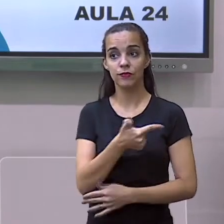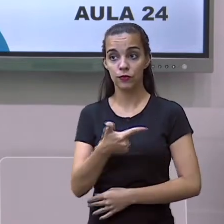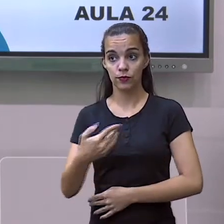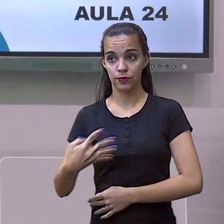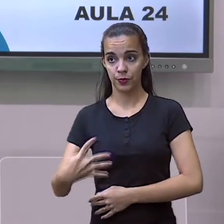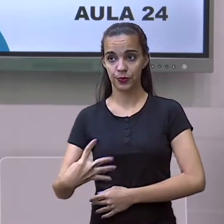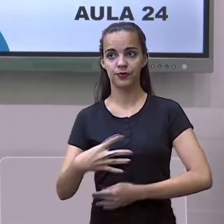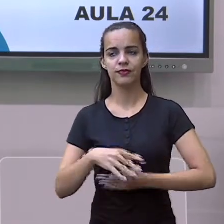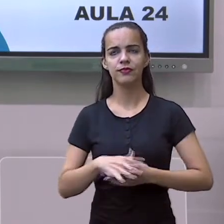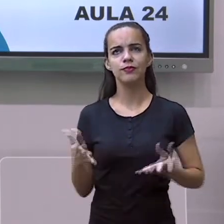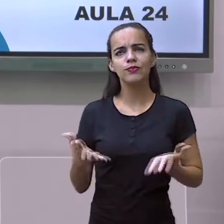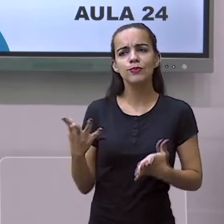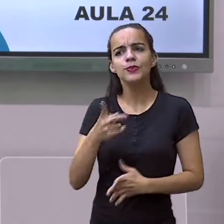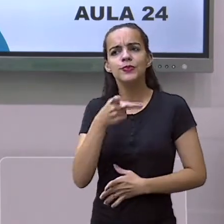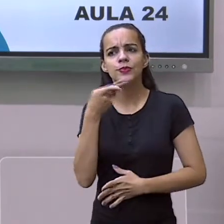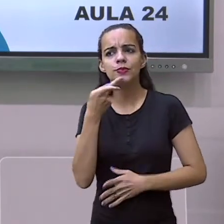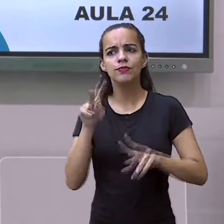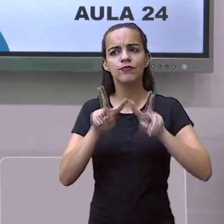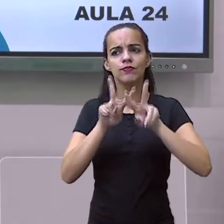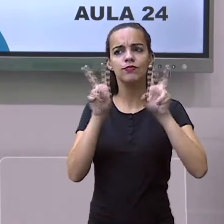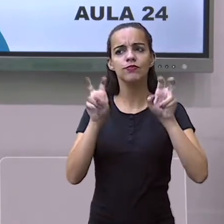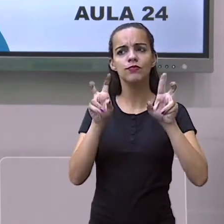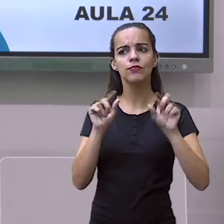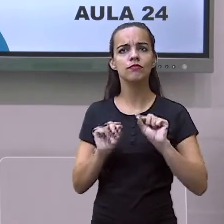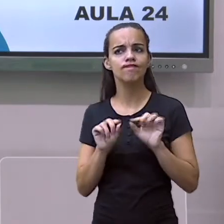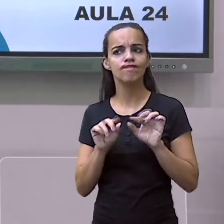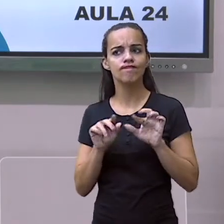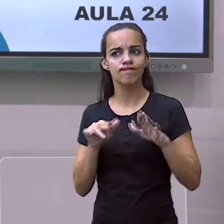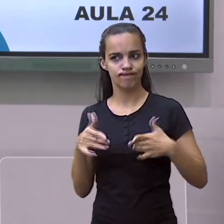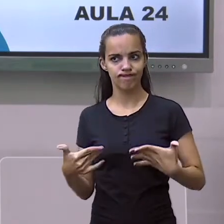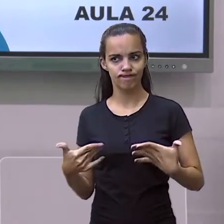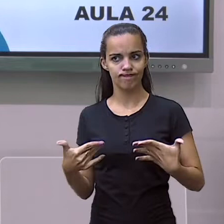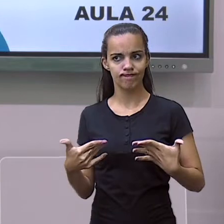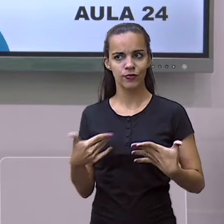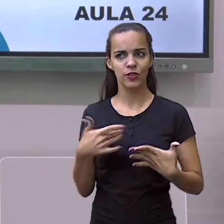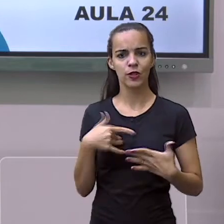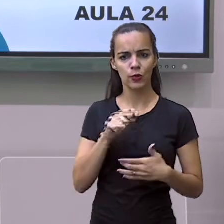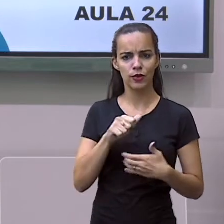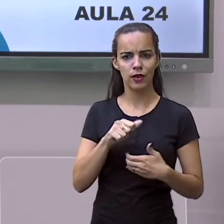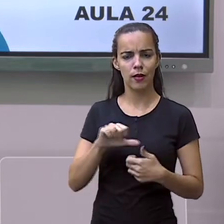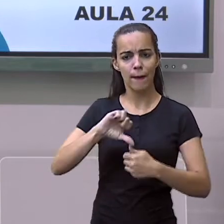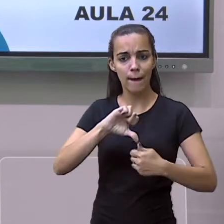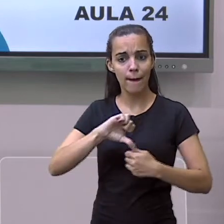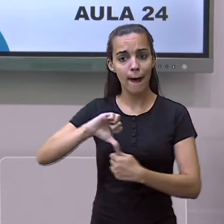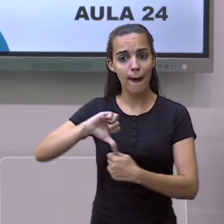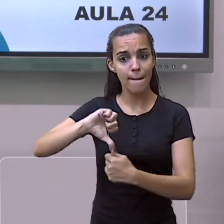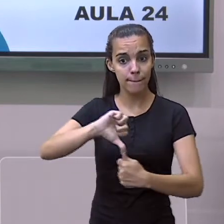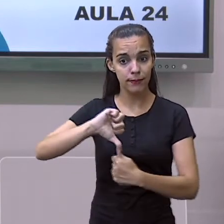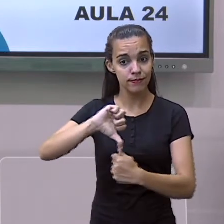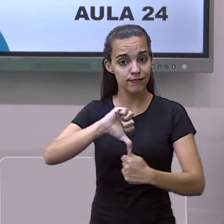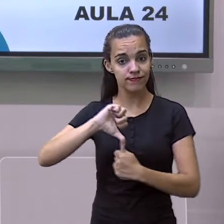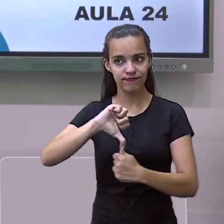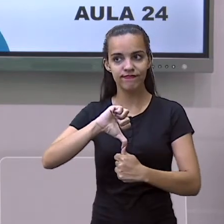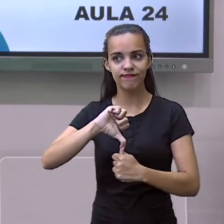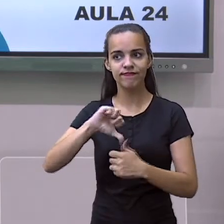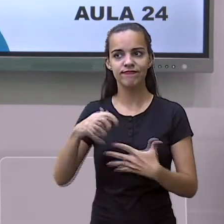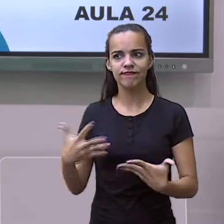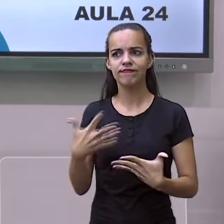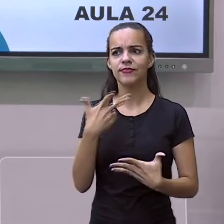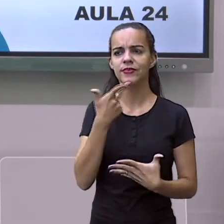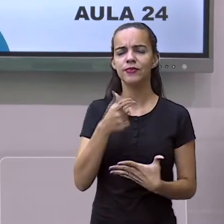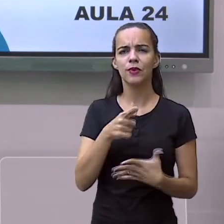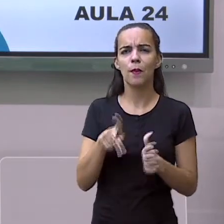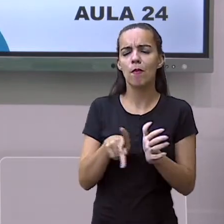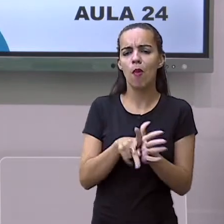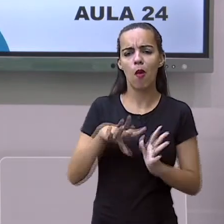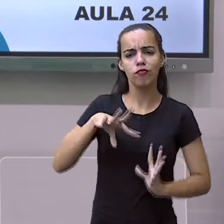falar ainda sobre a América Central. Nós estamos estudando o continente